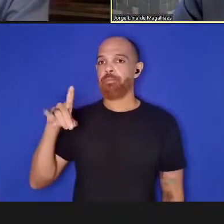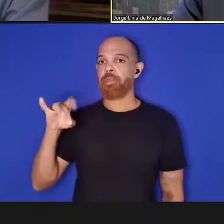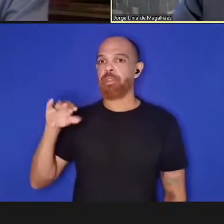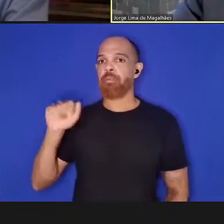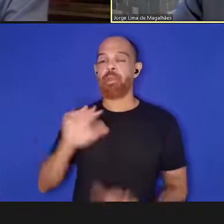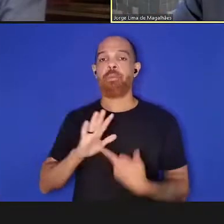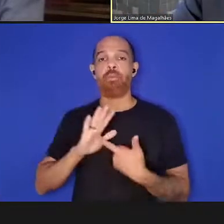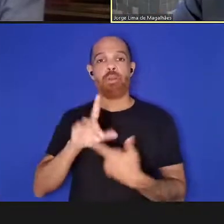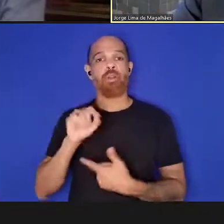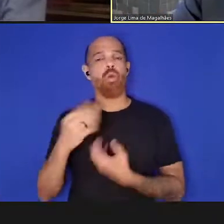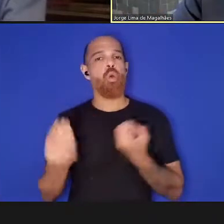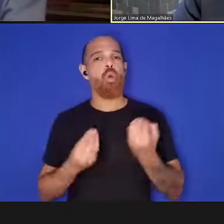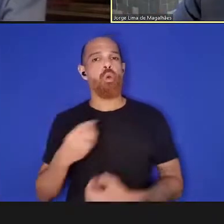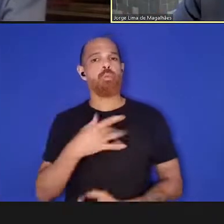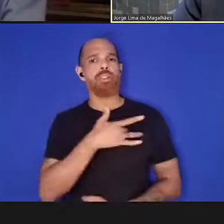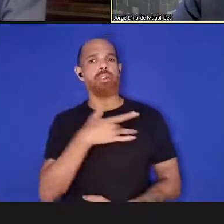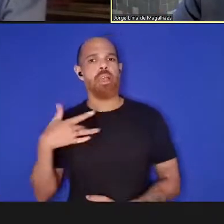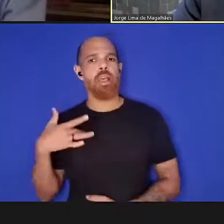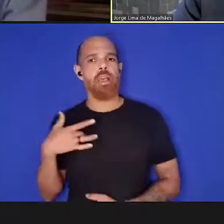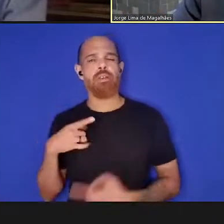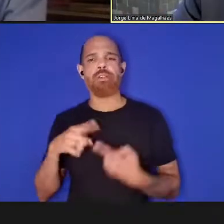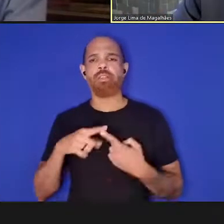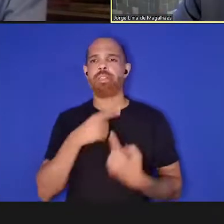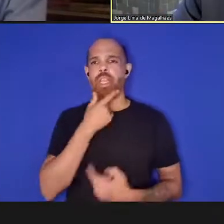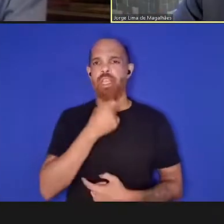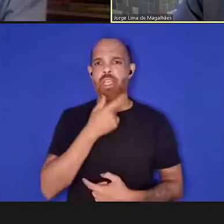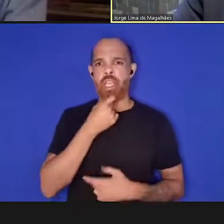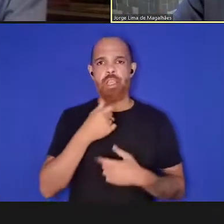de saúde envolvendo sexo gênero